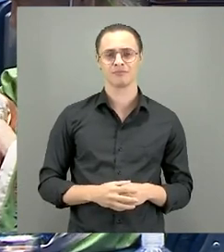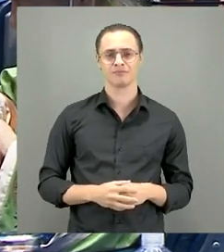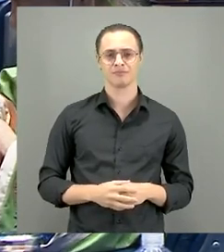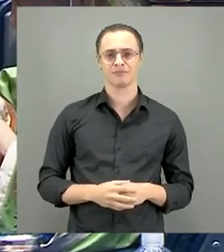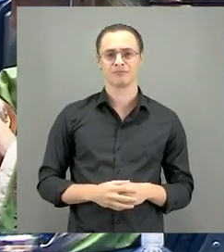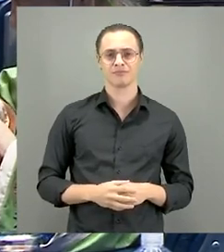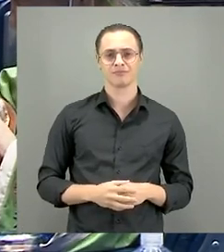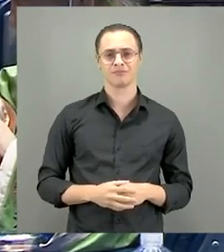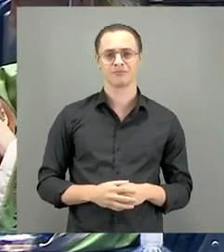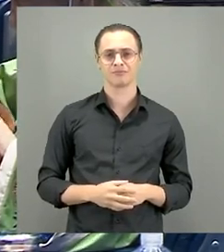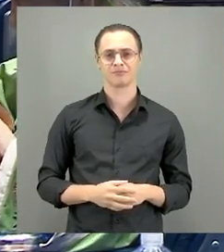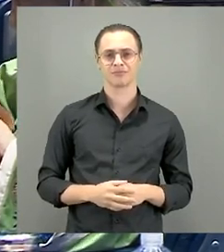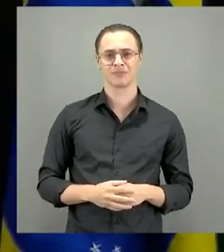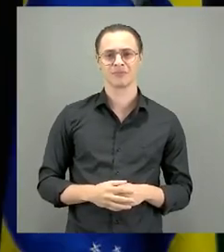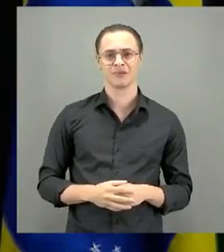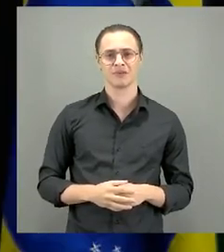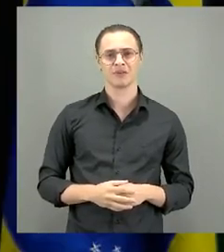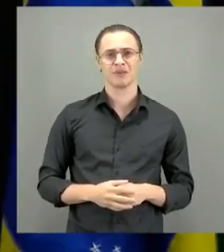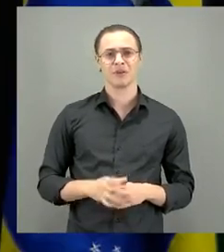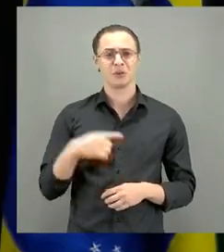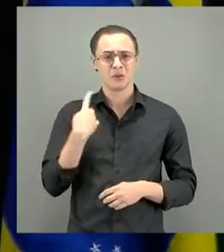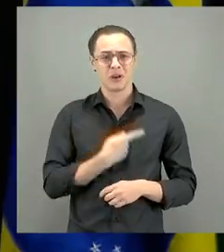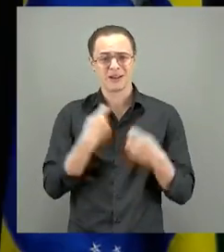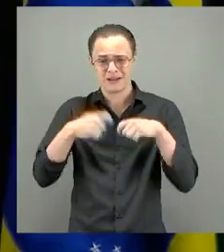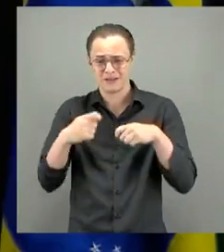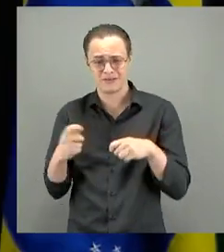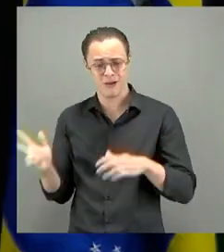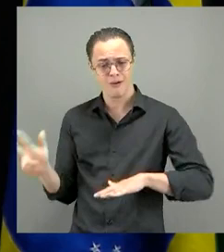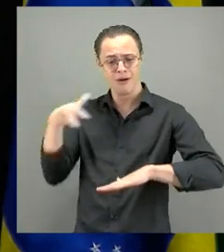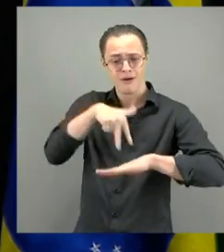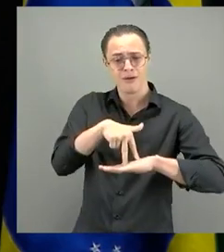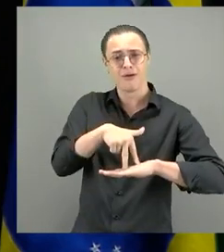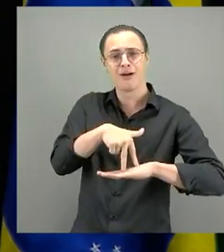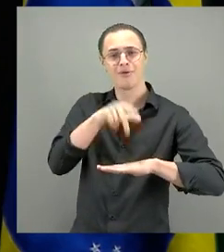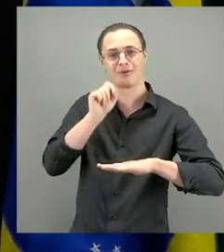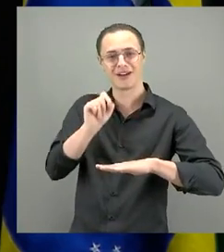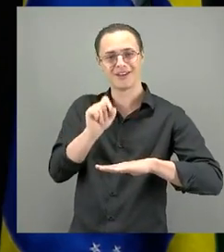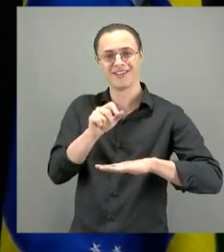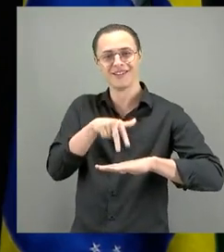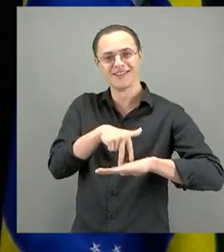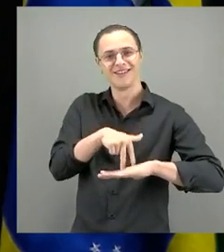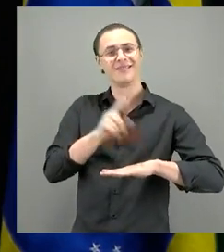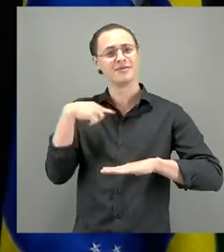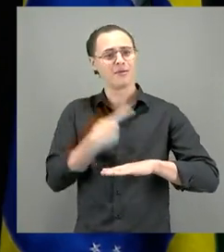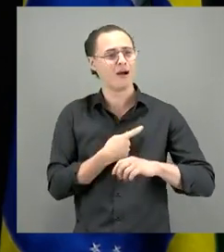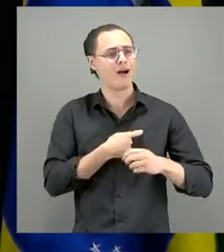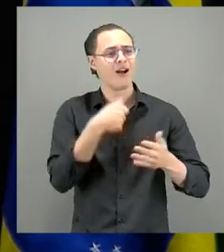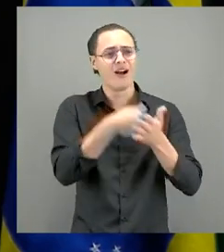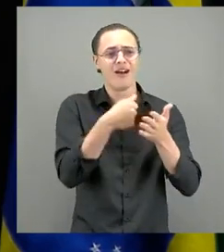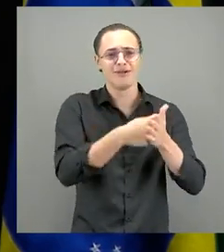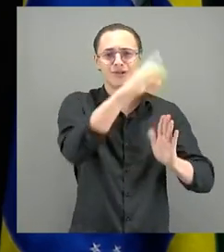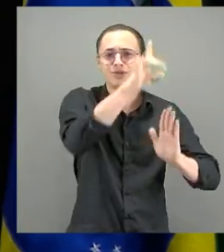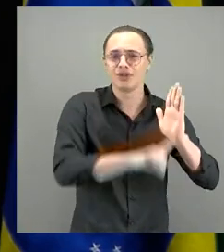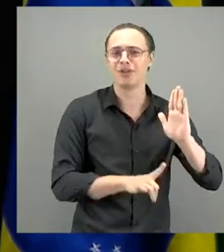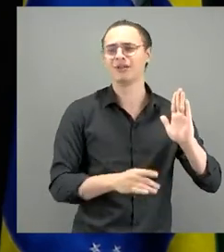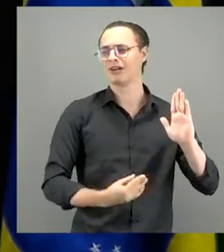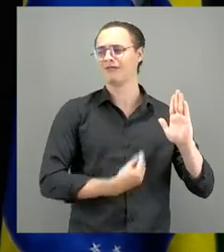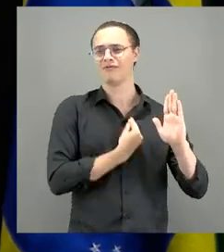Exigindo que se cumpra o nosso direito mais básico de viver, o de viver.